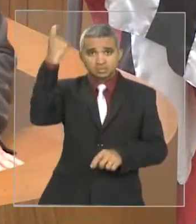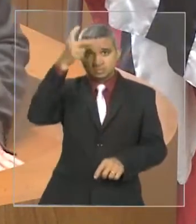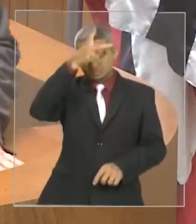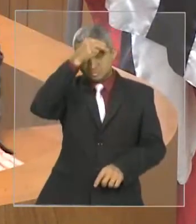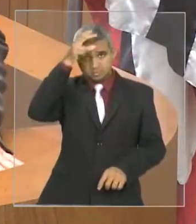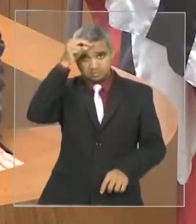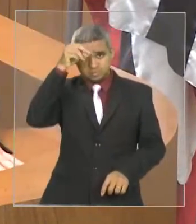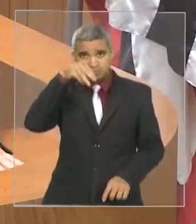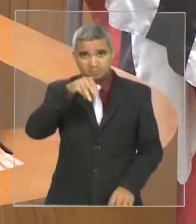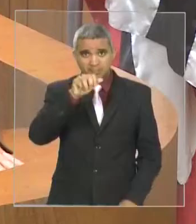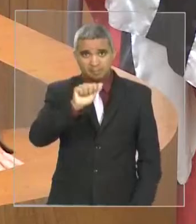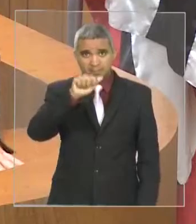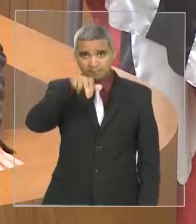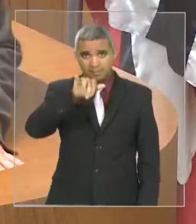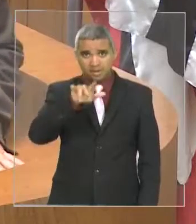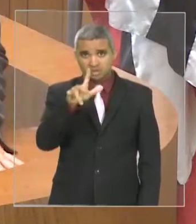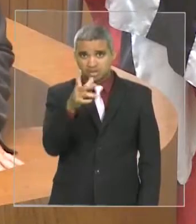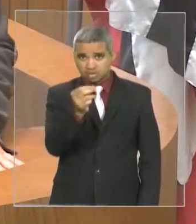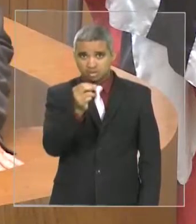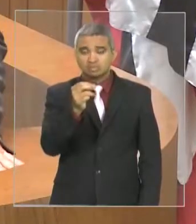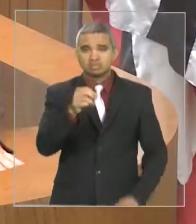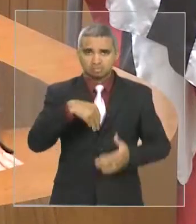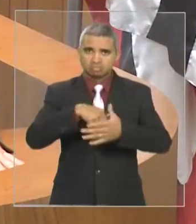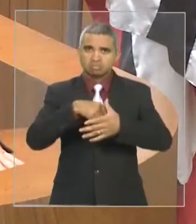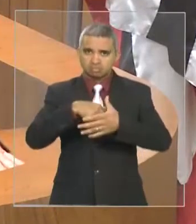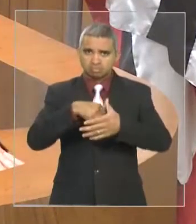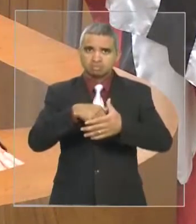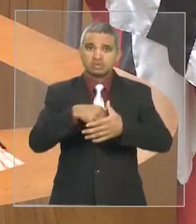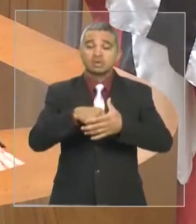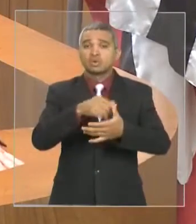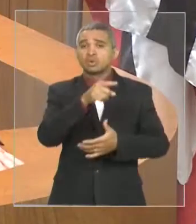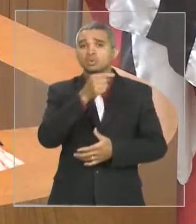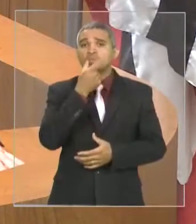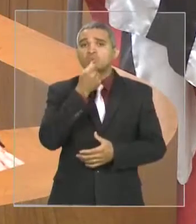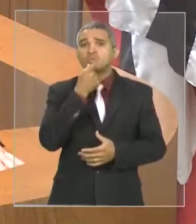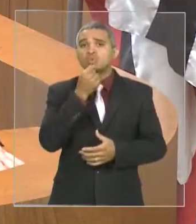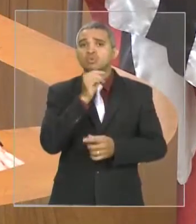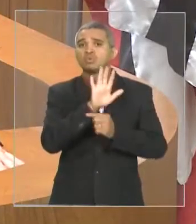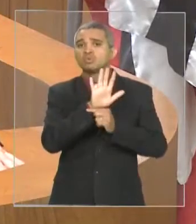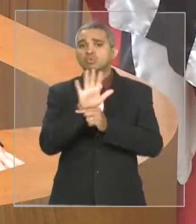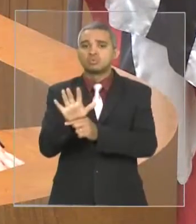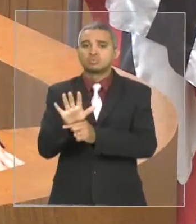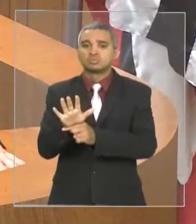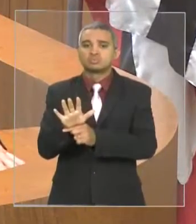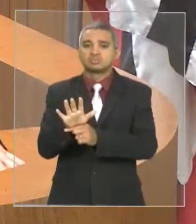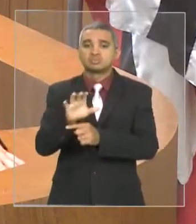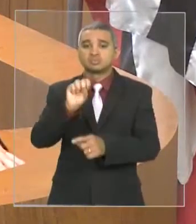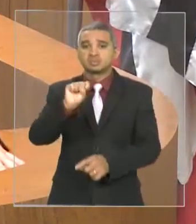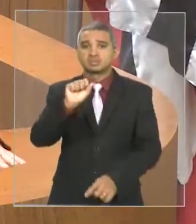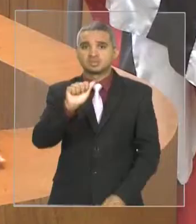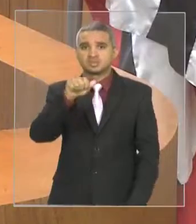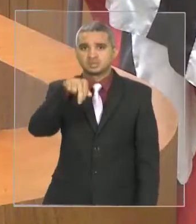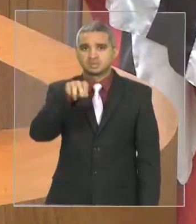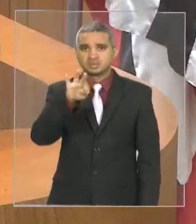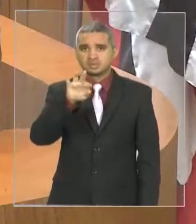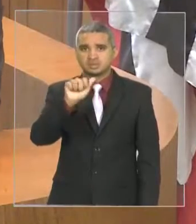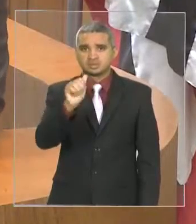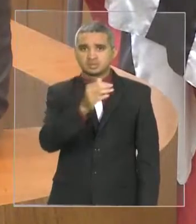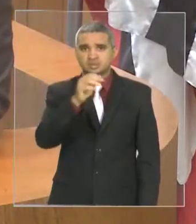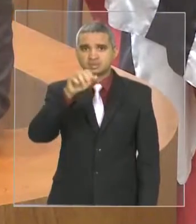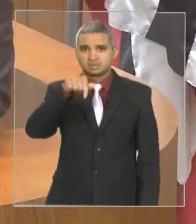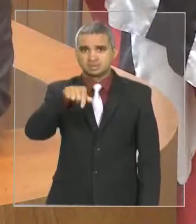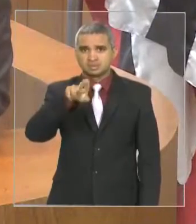futebol e gosta do futebol, ele participou, deputado Rico Teles, o Santa Quitéria participou do Campeonato Maranhense,